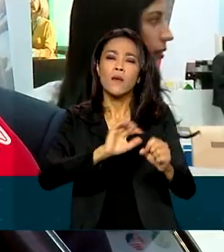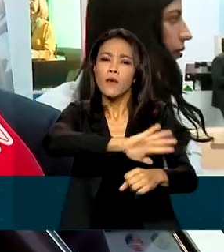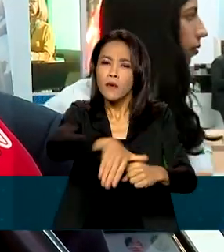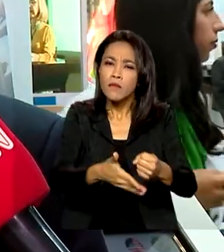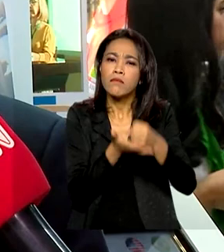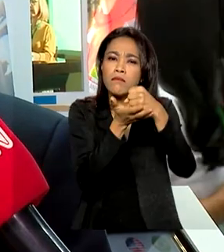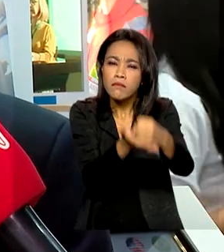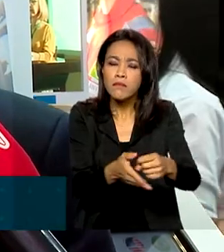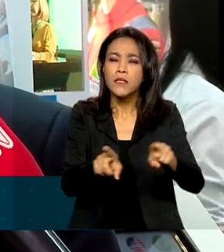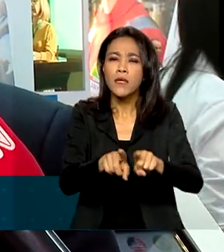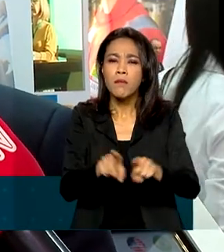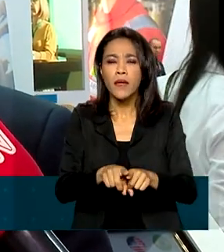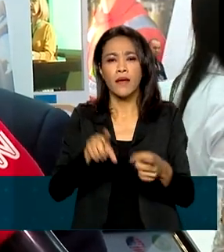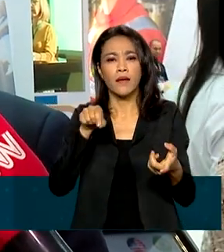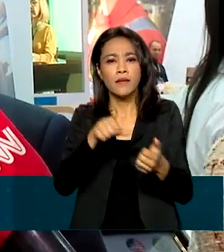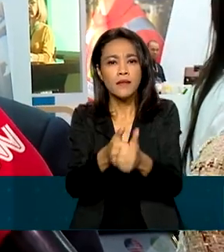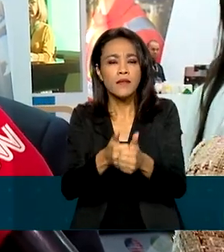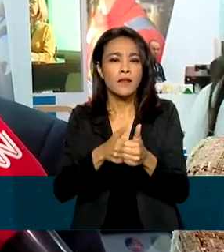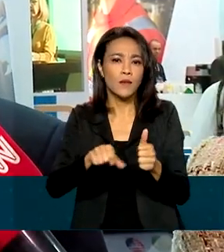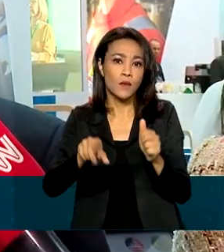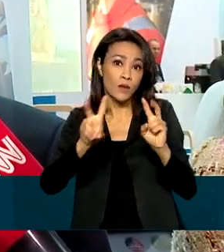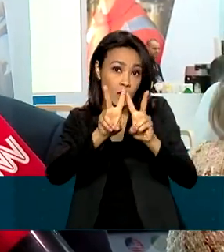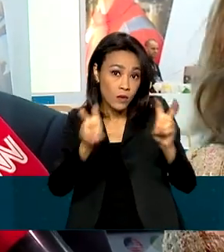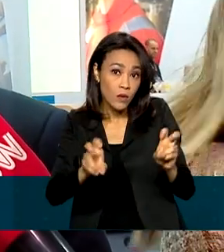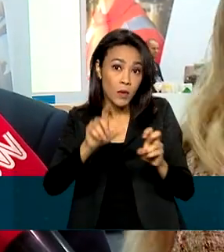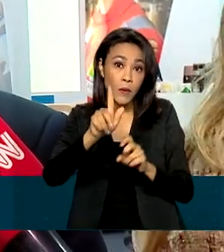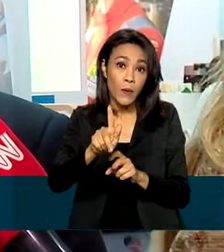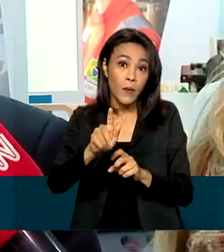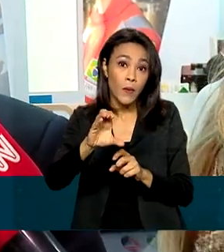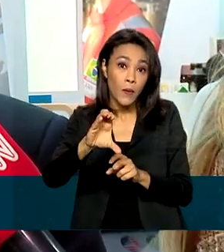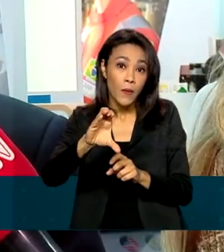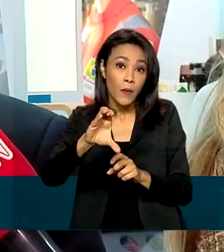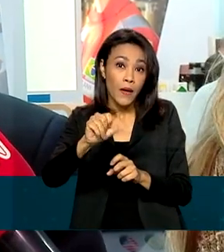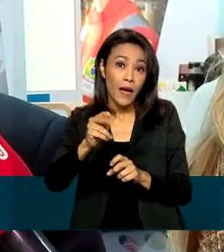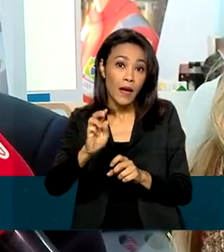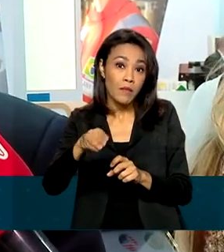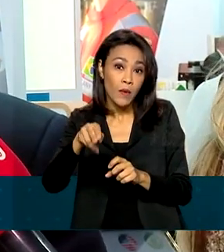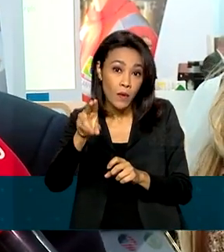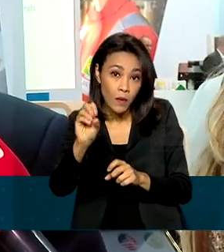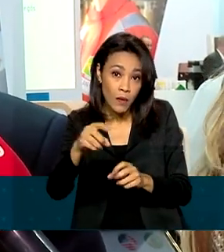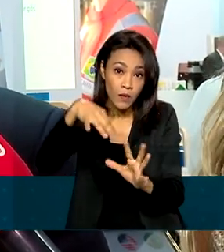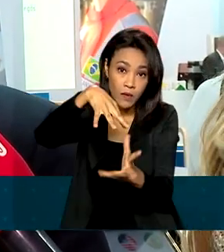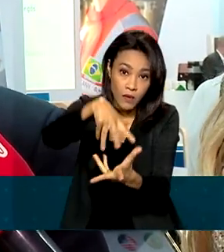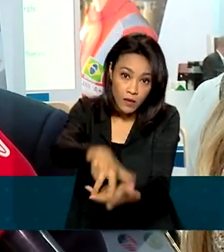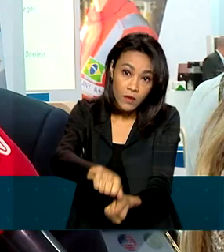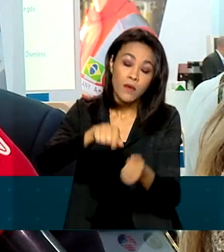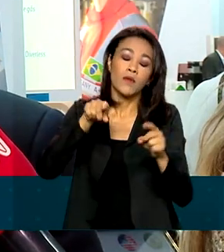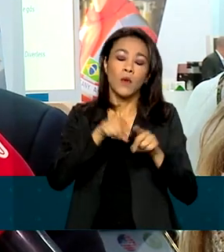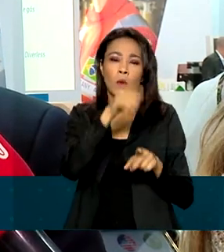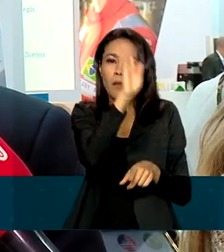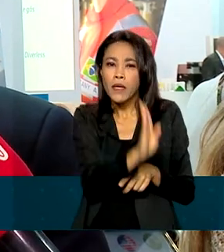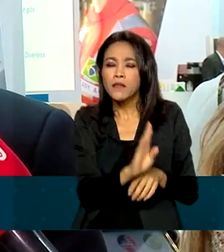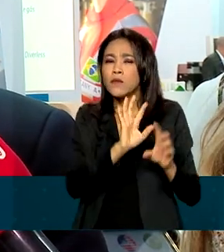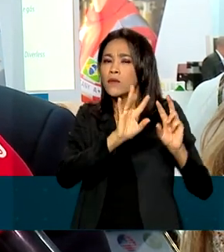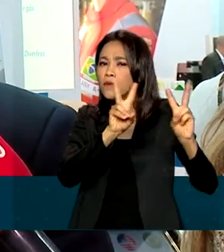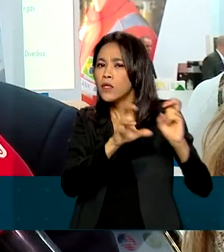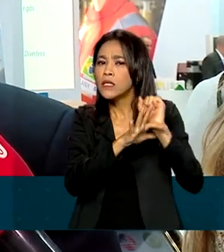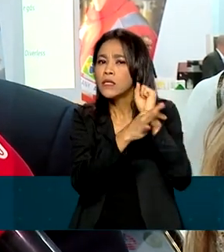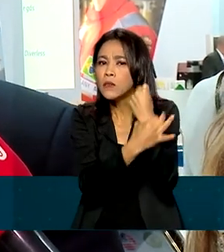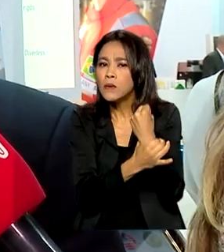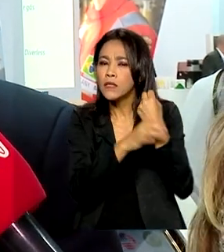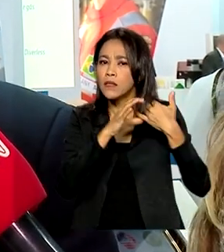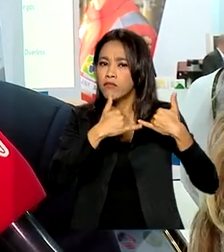pegada de carbono do mundo aqui, apresentado aqui pela Petrobras. O Brasil tem uma oportunidade de ser um país da segurança da energia